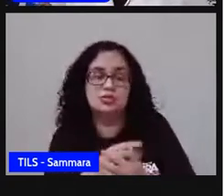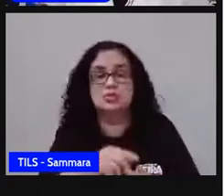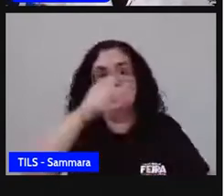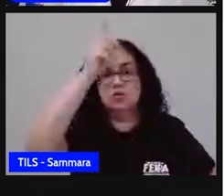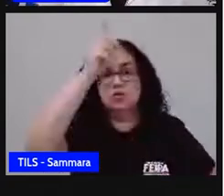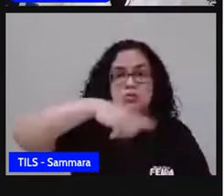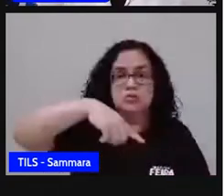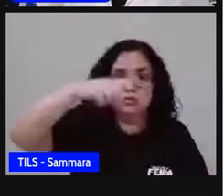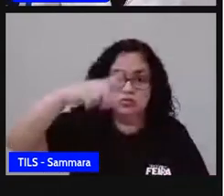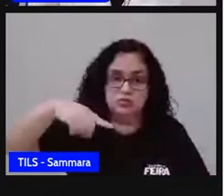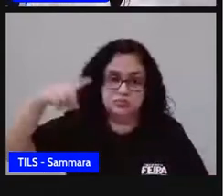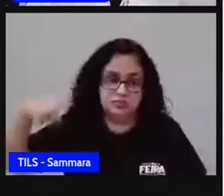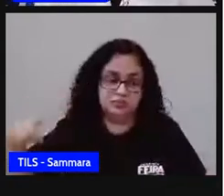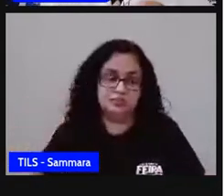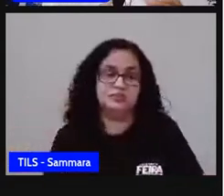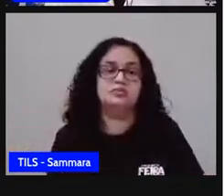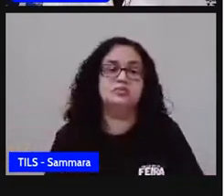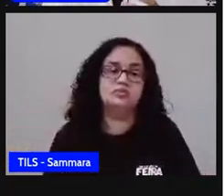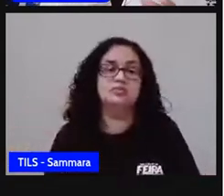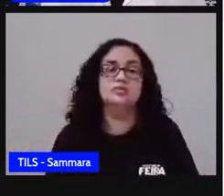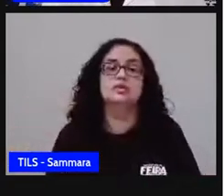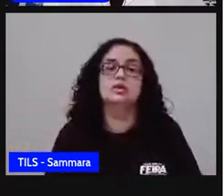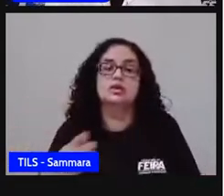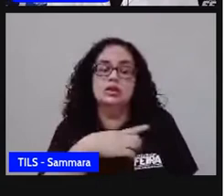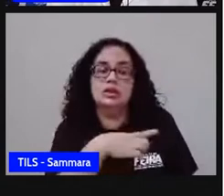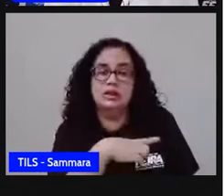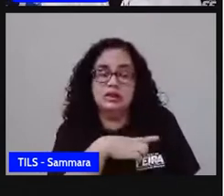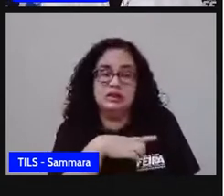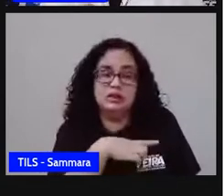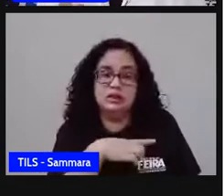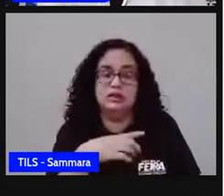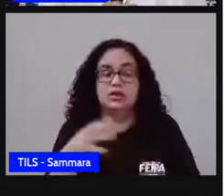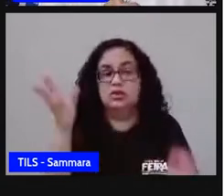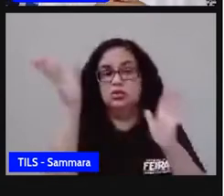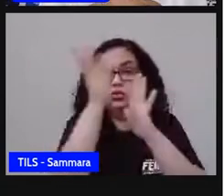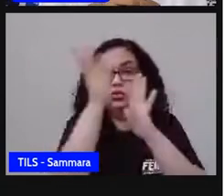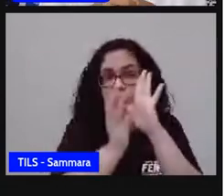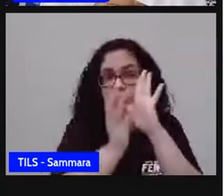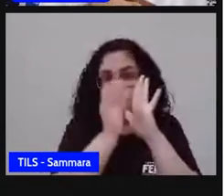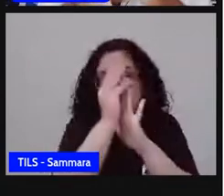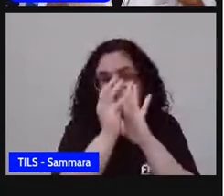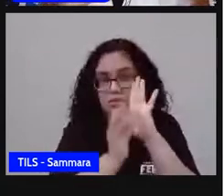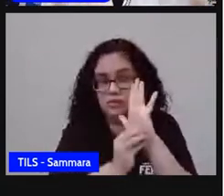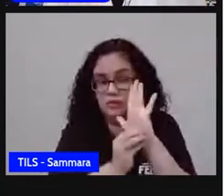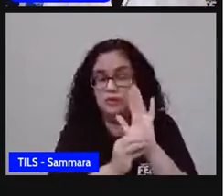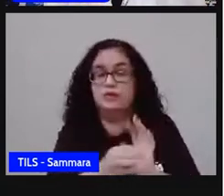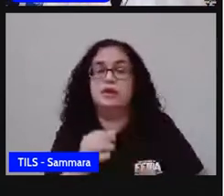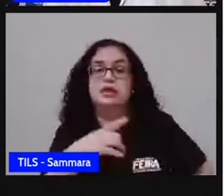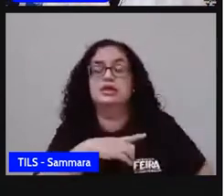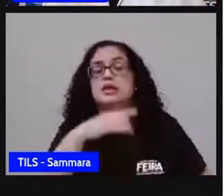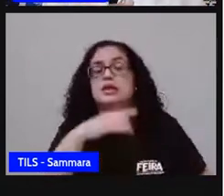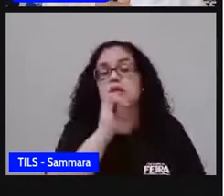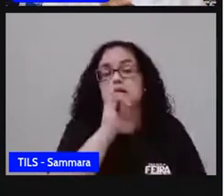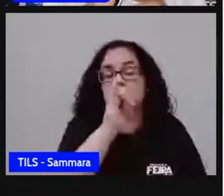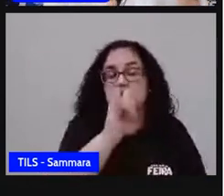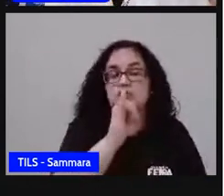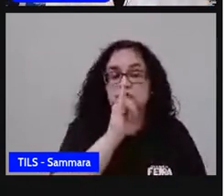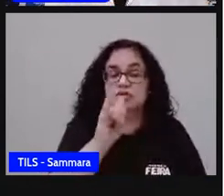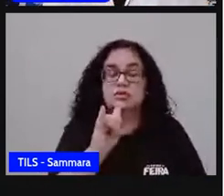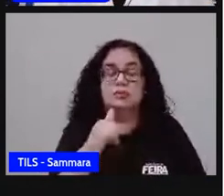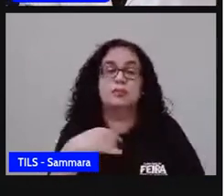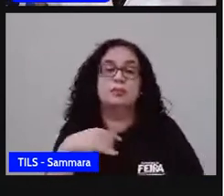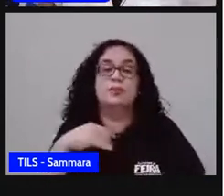é uma ilustração, né? Então, é uma ilustração que resume informações com